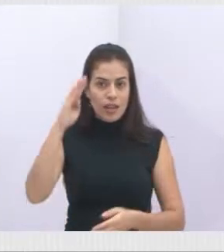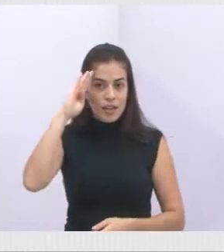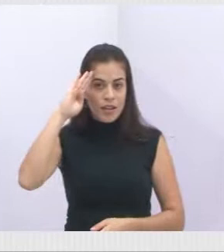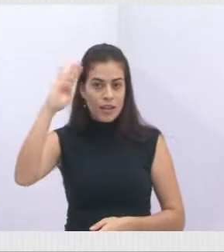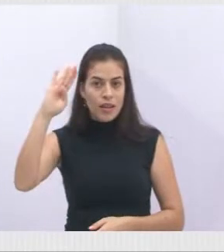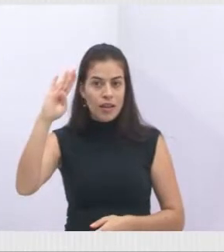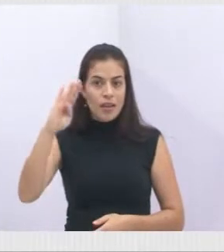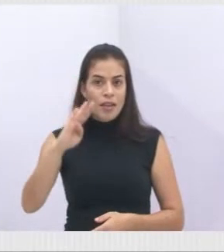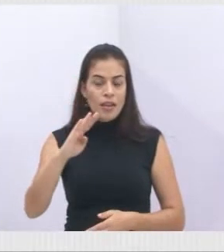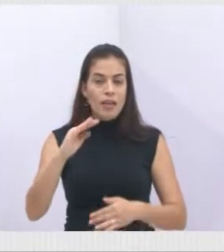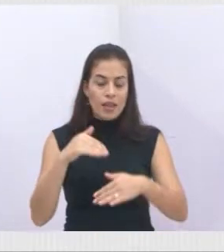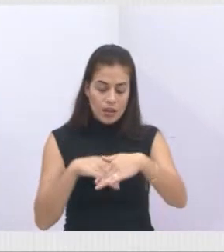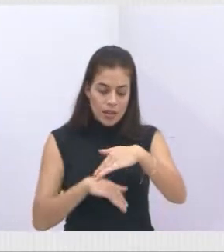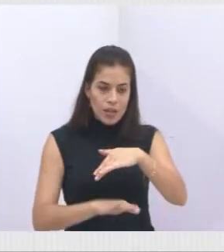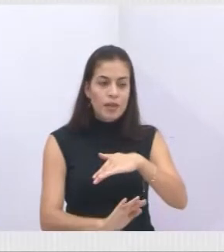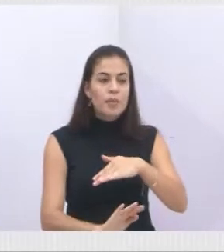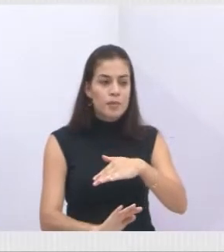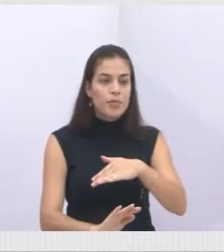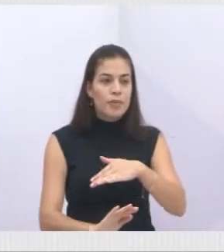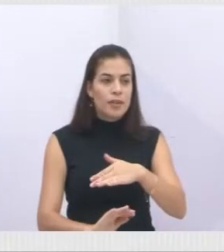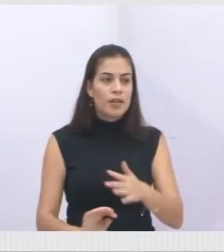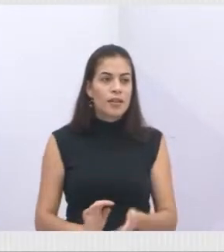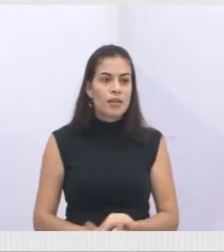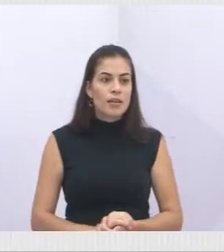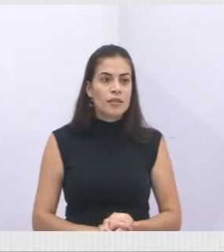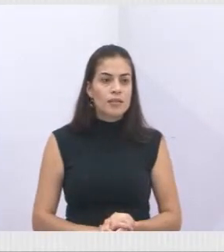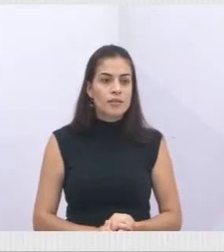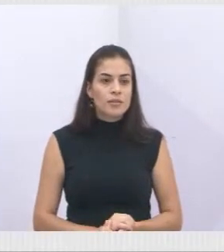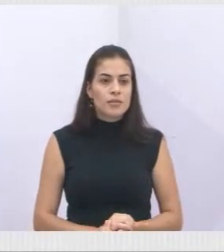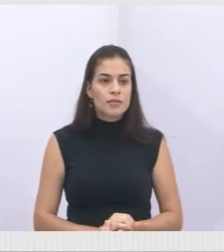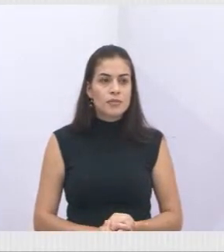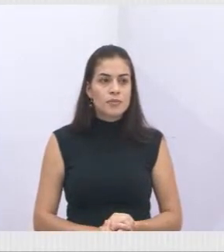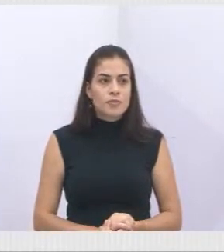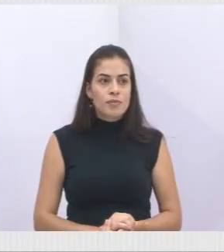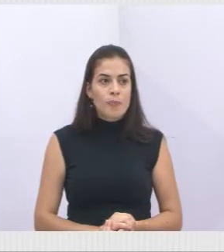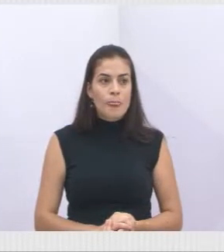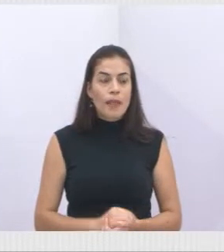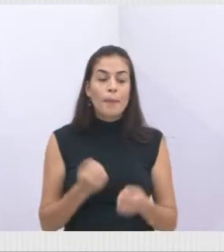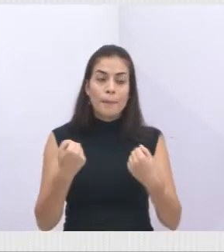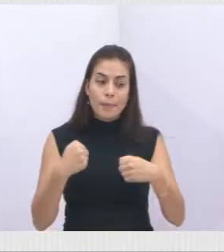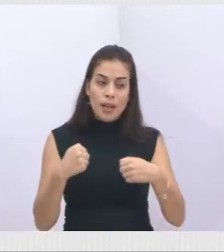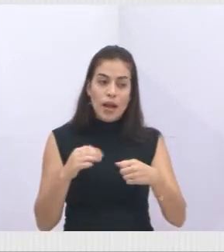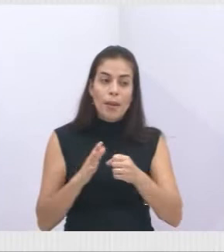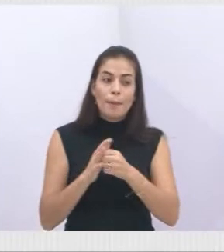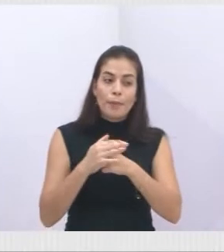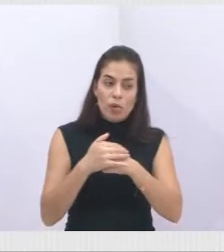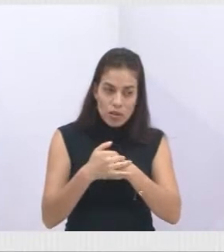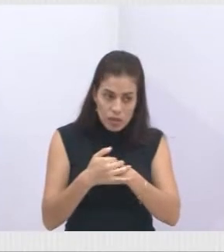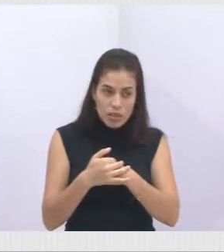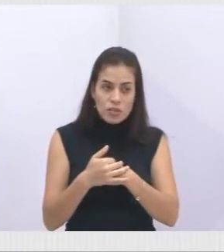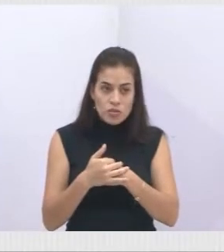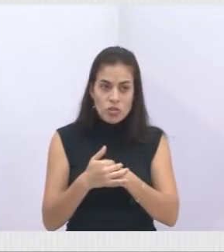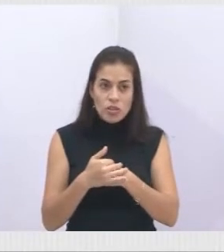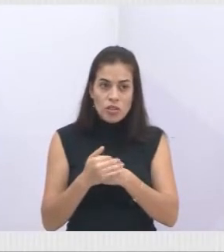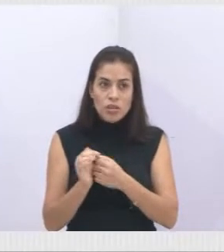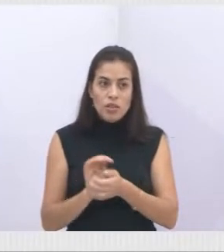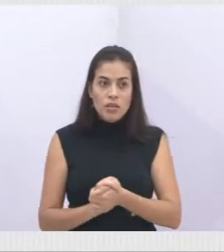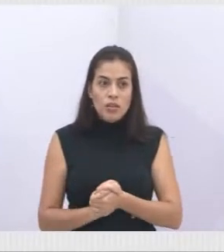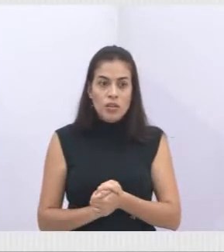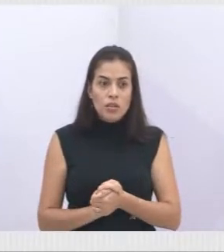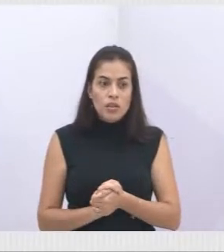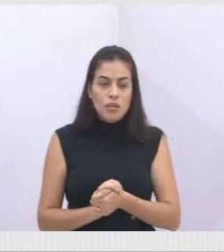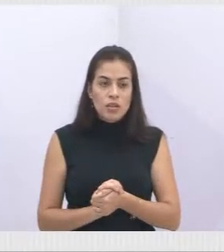Ipiranga e a bacia do Ture. Por ser uma bacia urbana, precisa de proteção. A bacia do Merenda